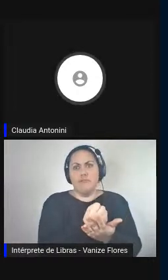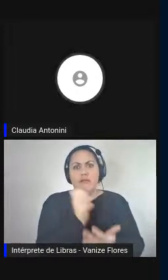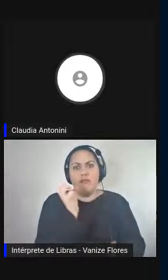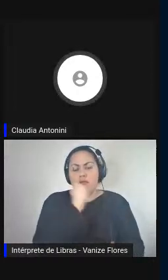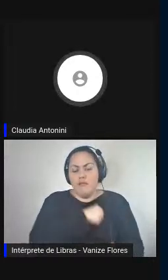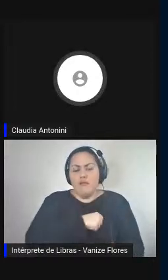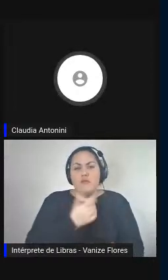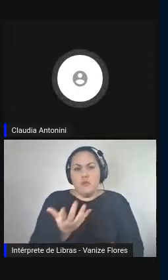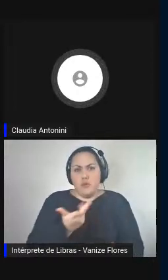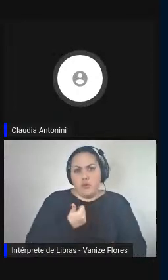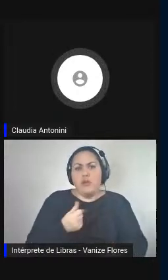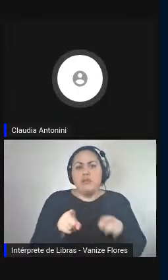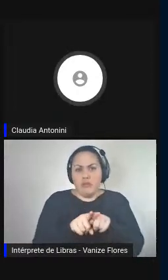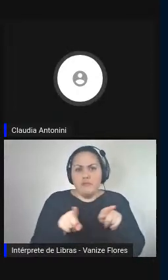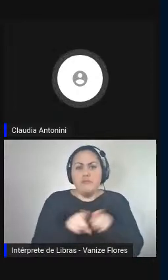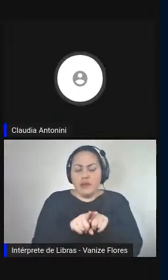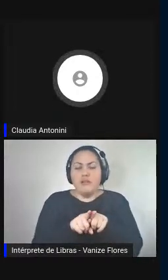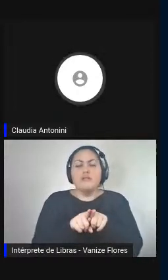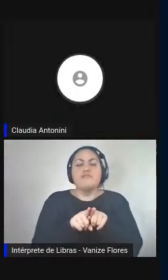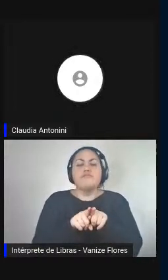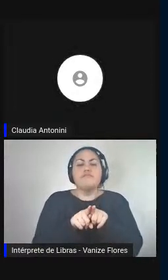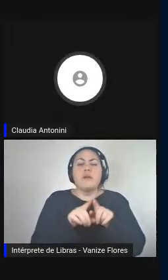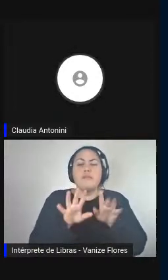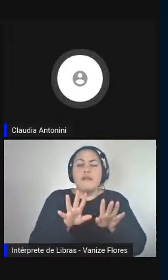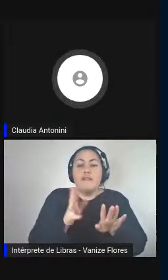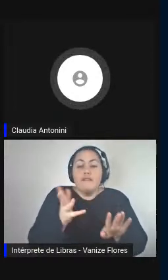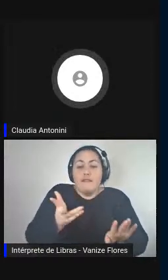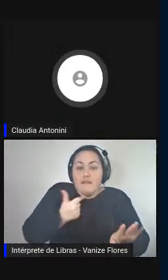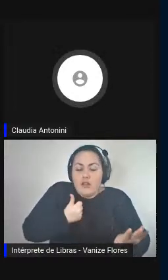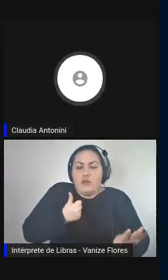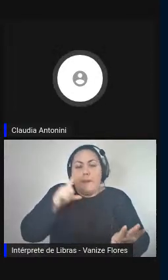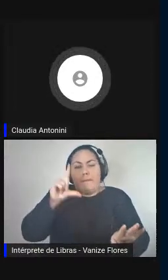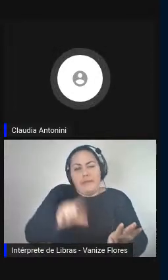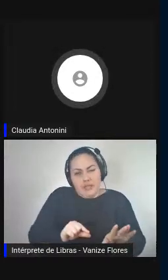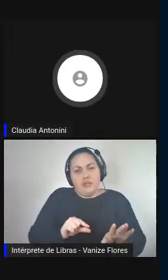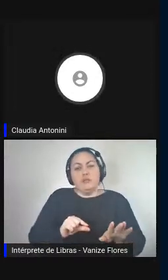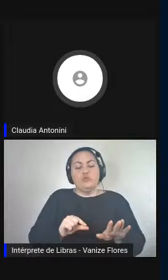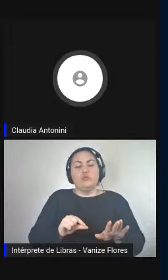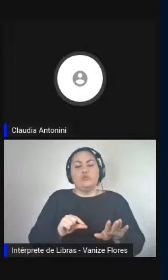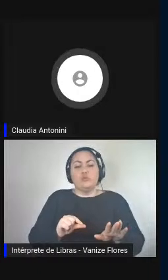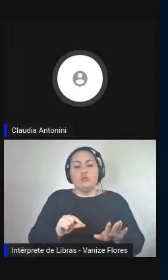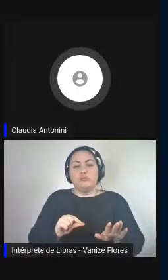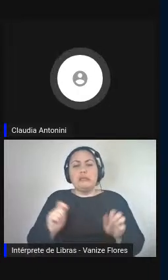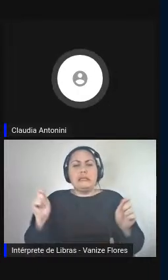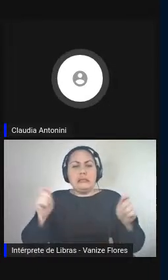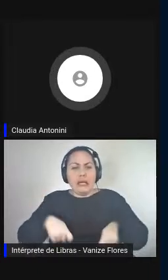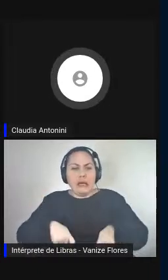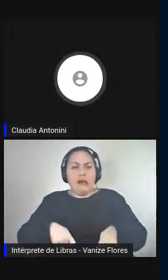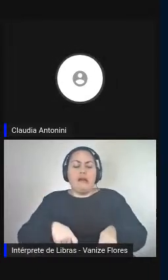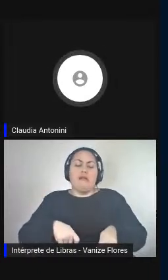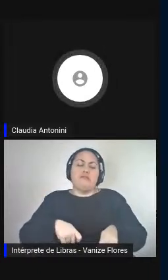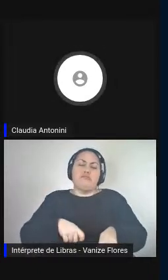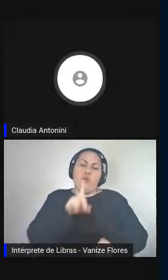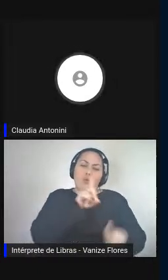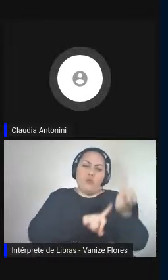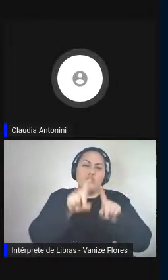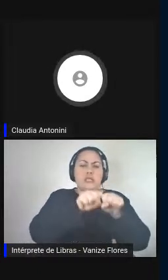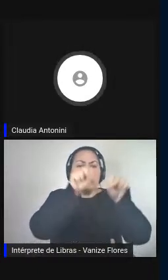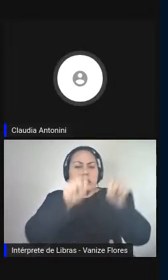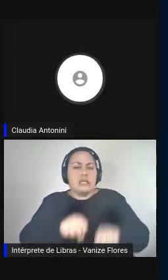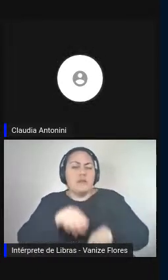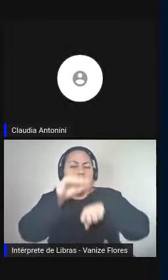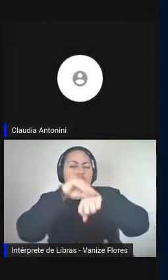com a qual ocorre ainda é baixa, conseguimos ter sistemas que conseguem sugerir alguma